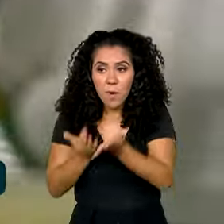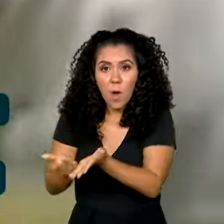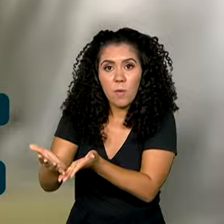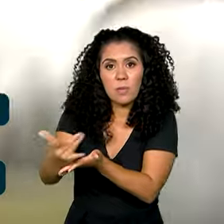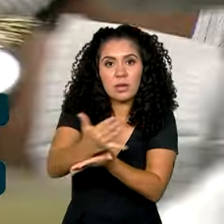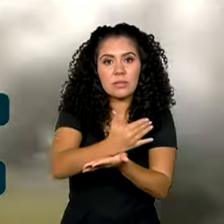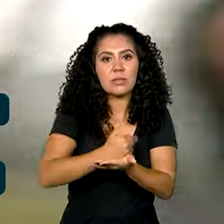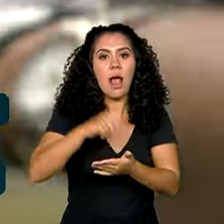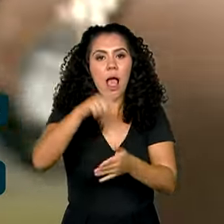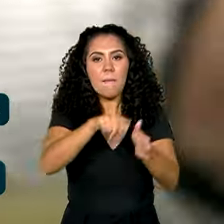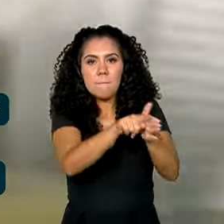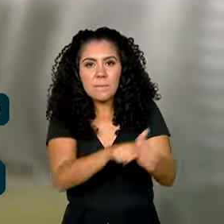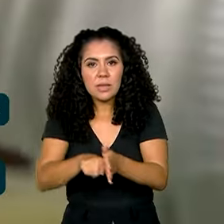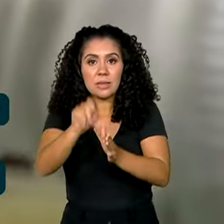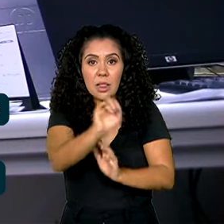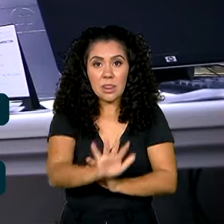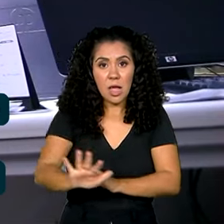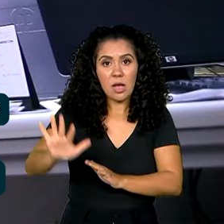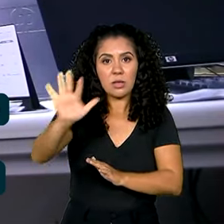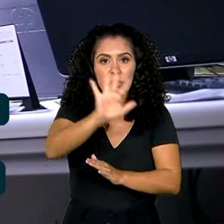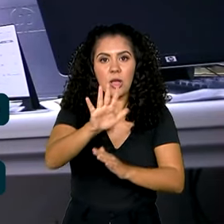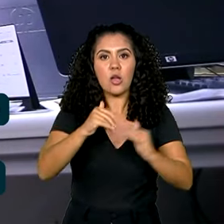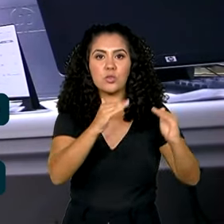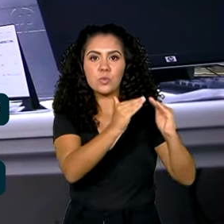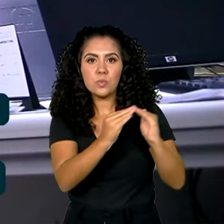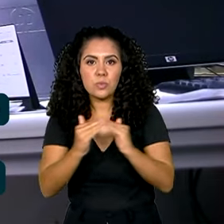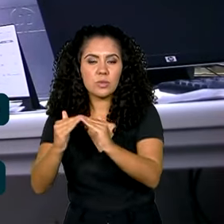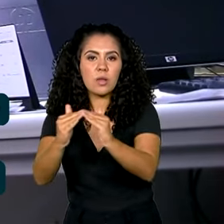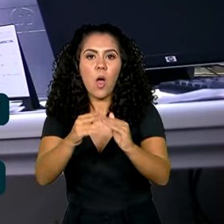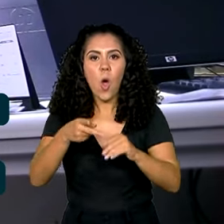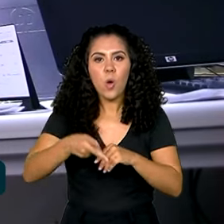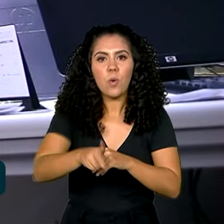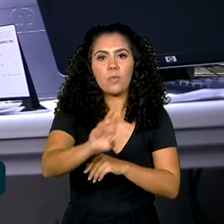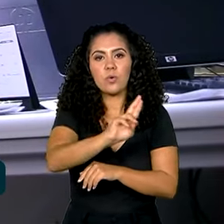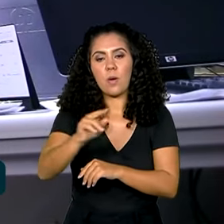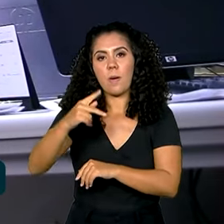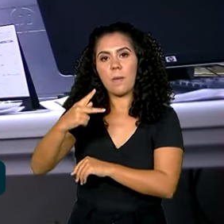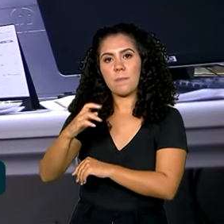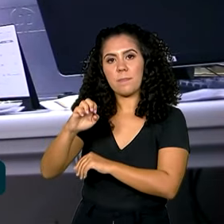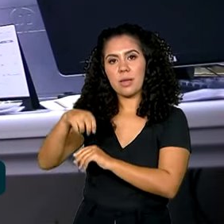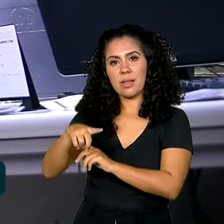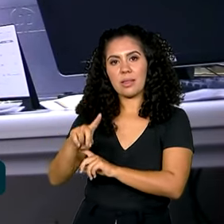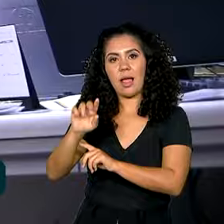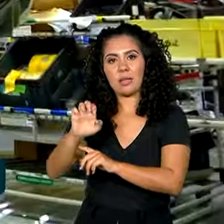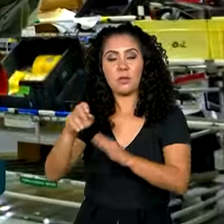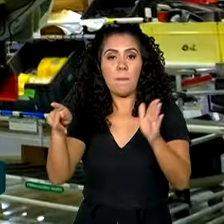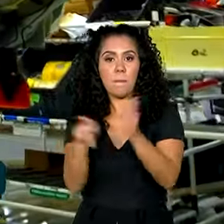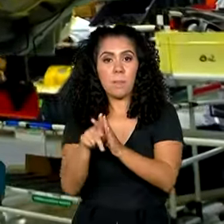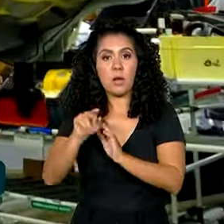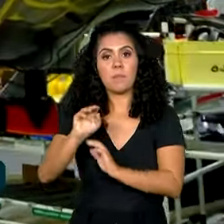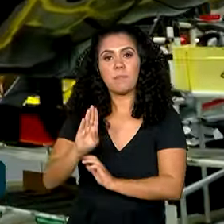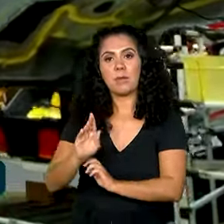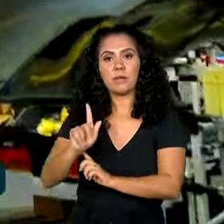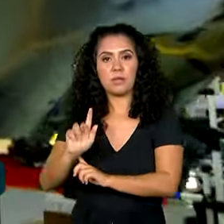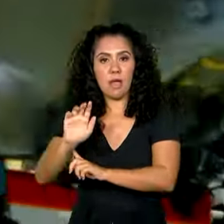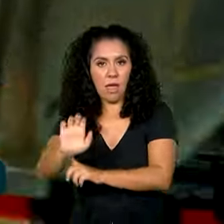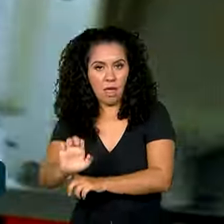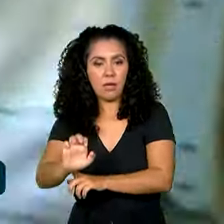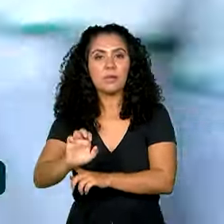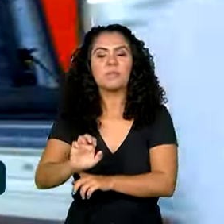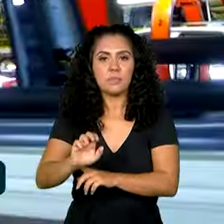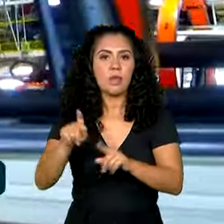Pesquisa Nacional por Amostra de Domicílios Contínua, a PNAD Contínua do IBGE. O número de